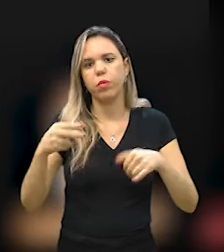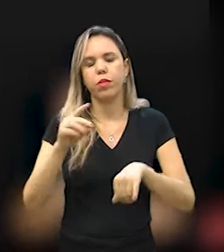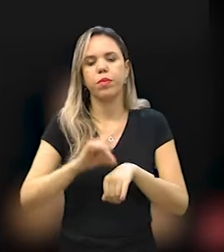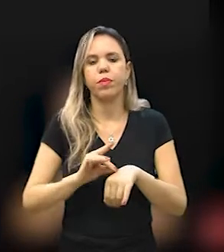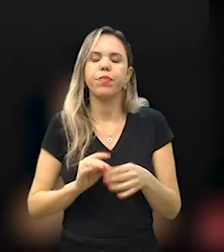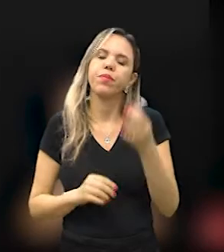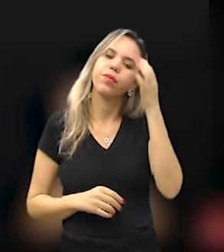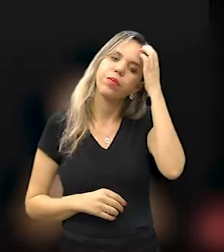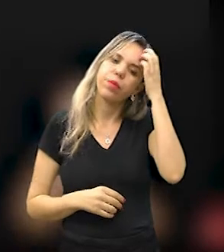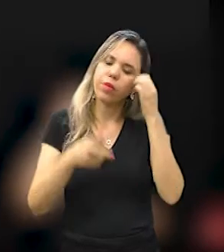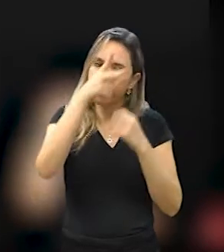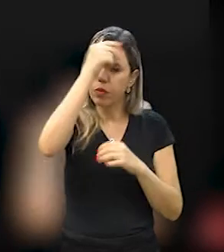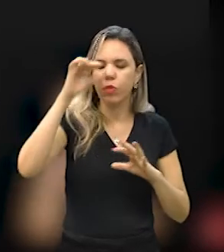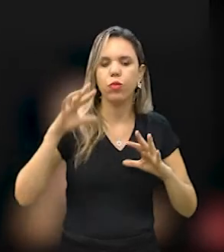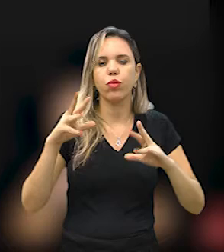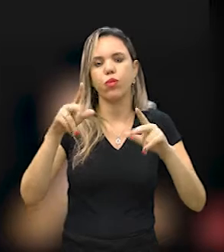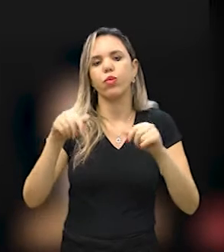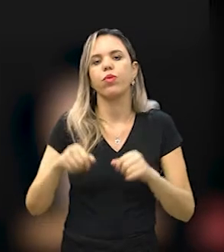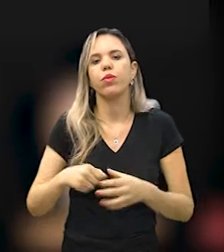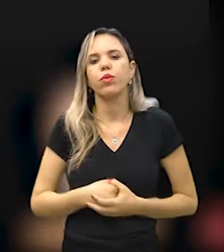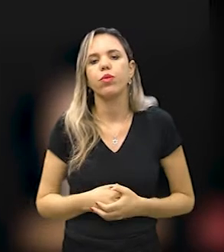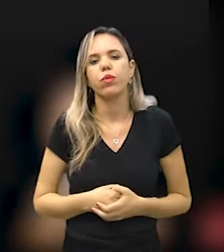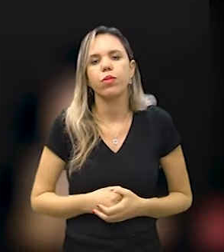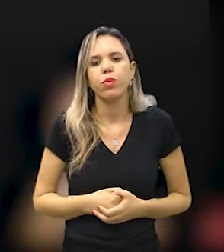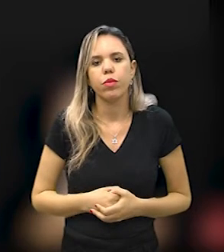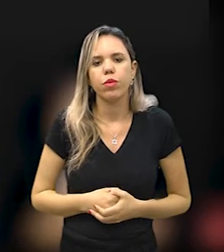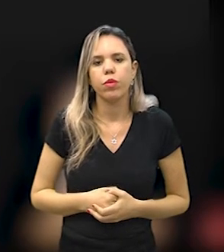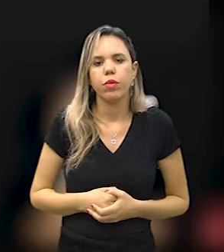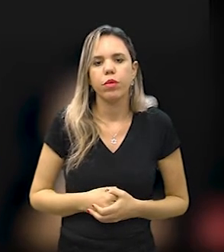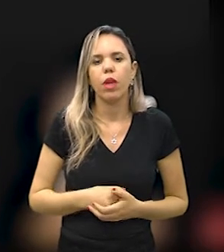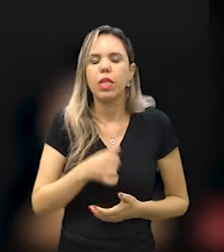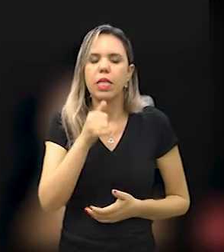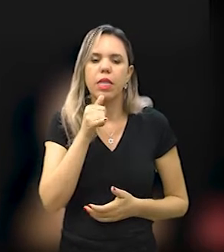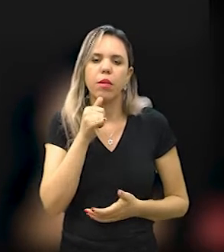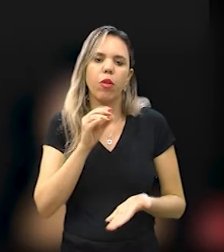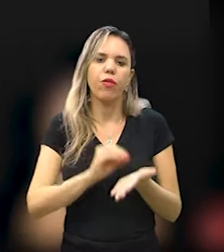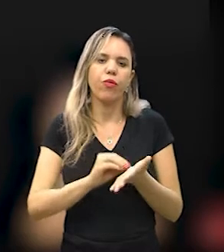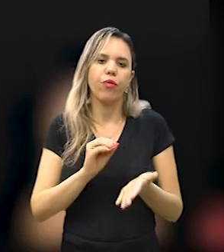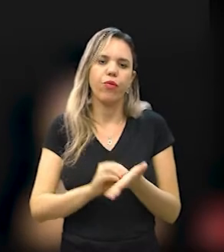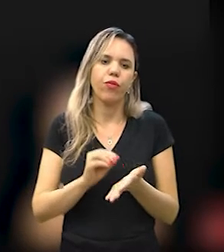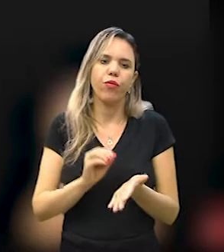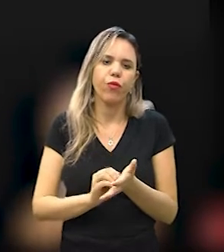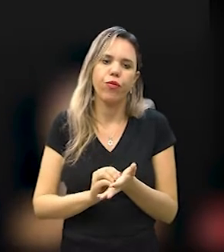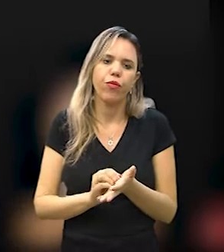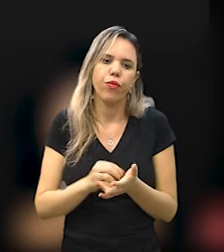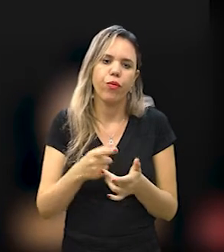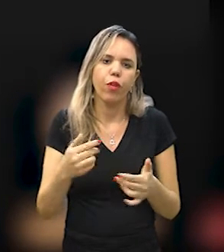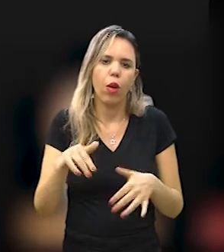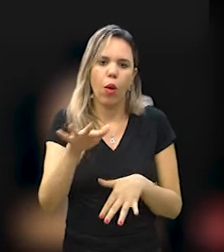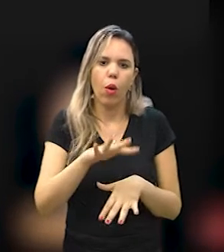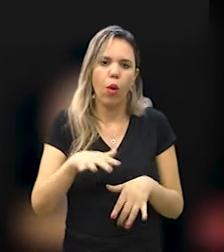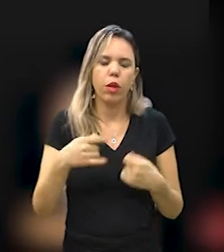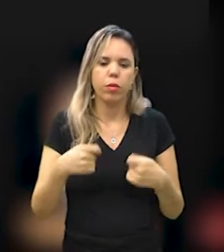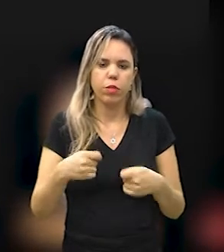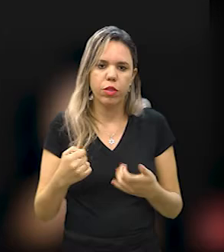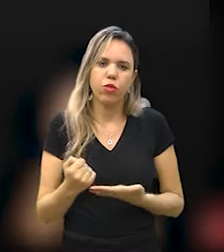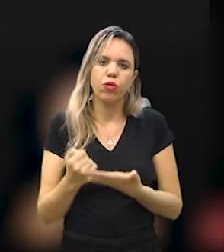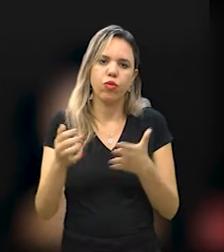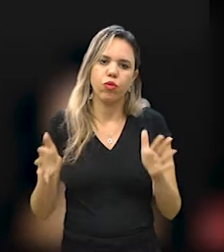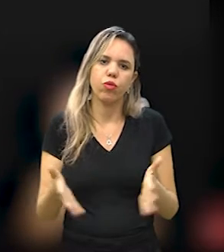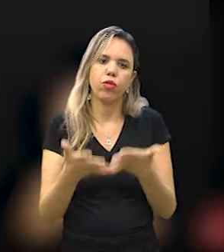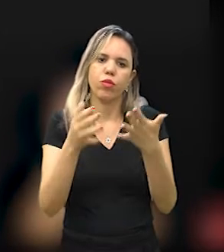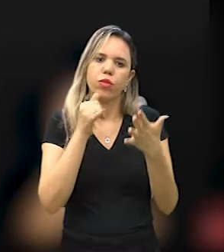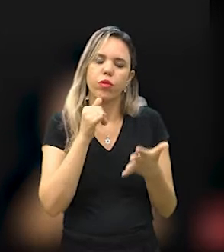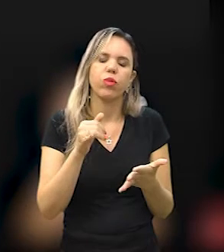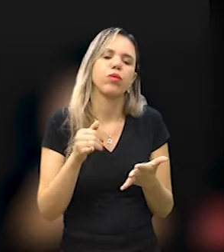sólidos. Na prefeitura como um todo, é muito deficitário, em todas as áreas precisa, mas